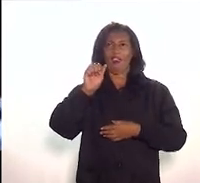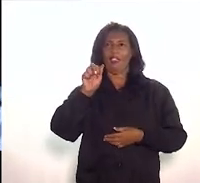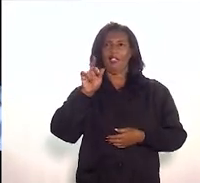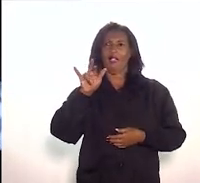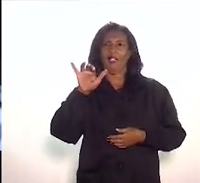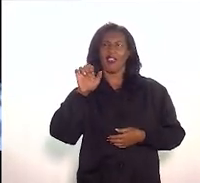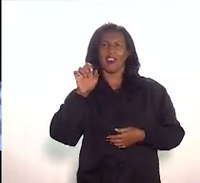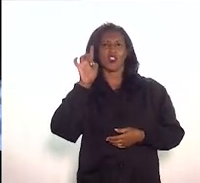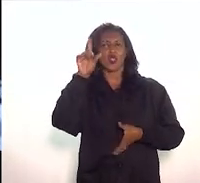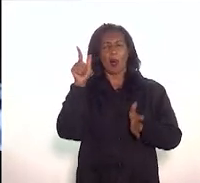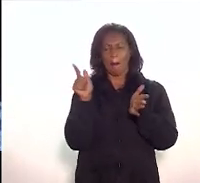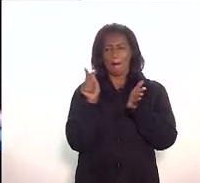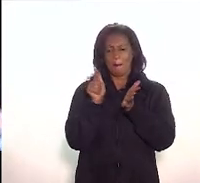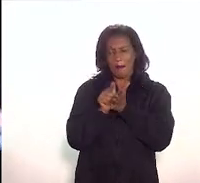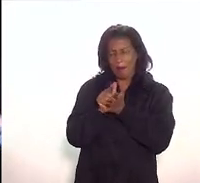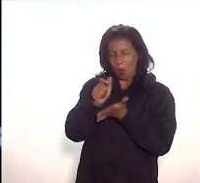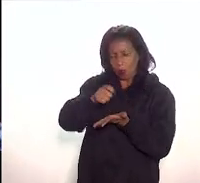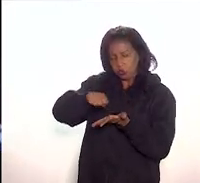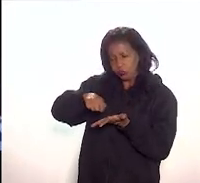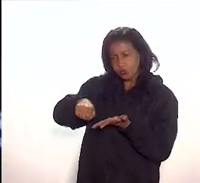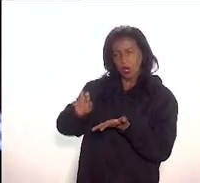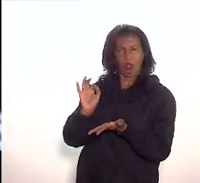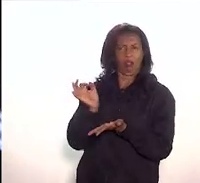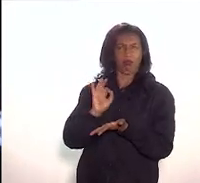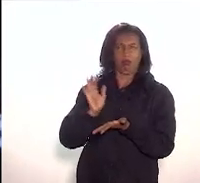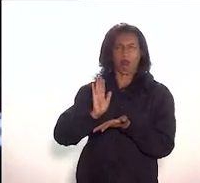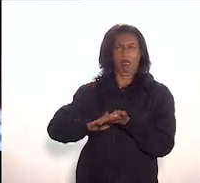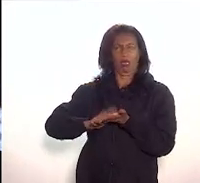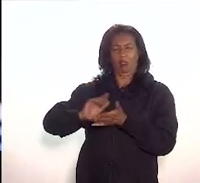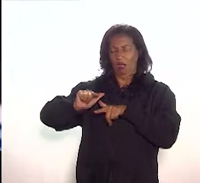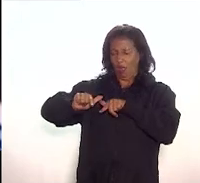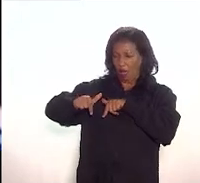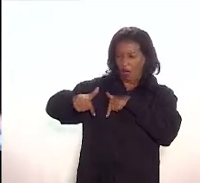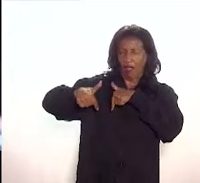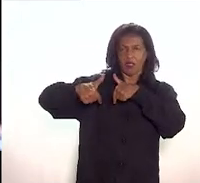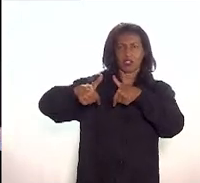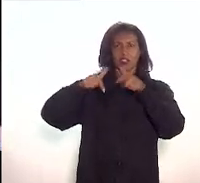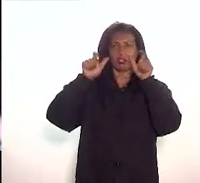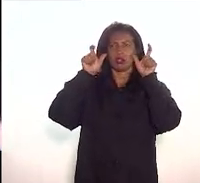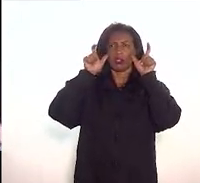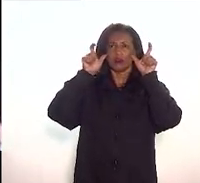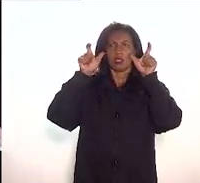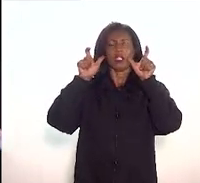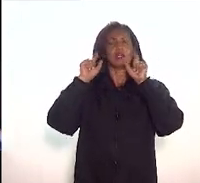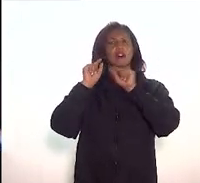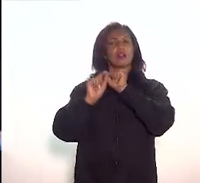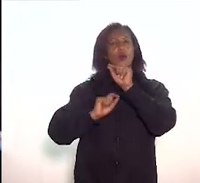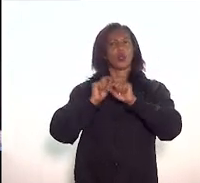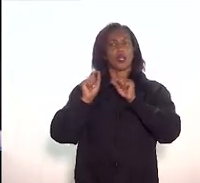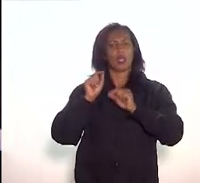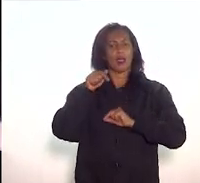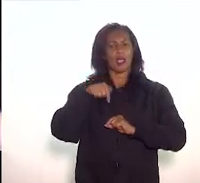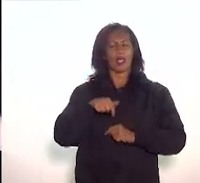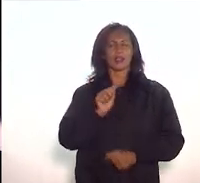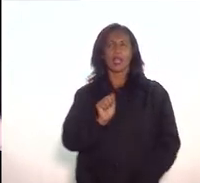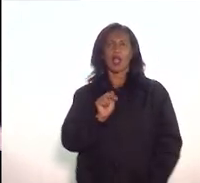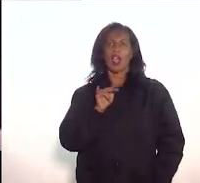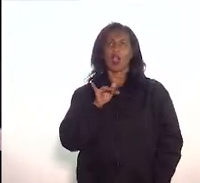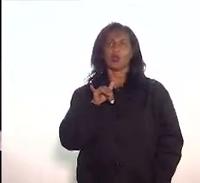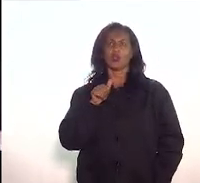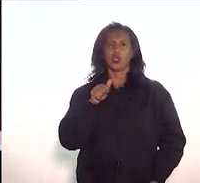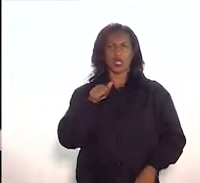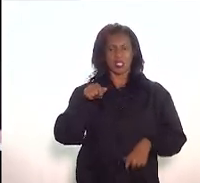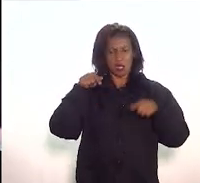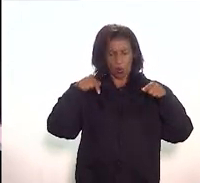ele não fique só no papel. Isso é uma questão que nós temos aí que sempre nos chama atenção e eu acho que essa audiência ela alimenta a proposta do